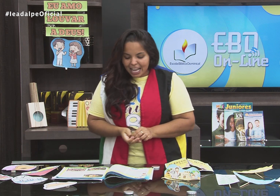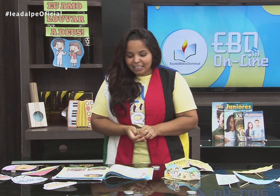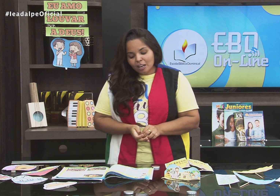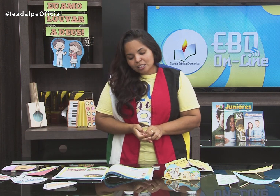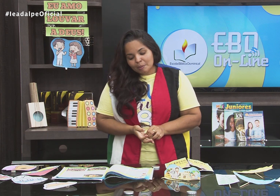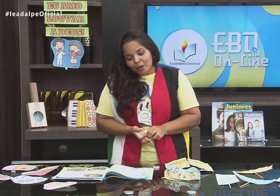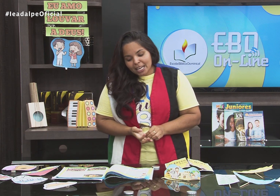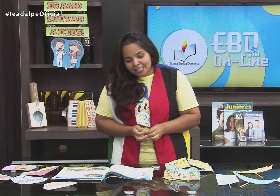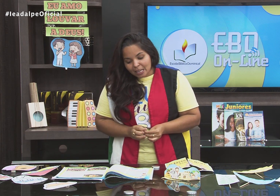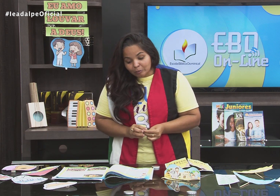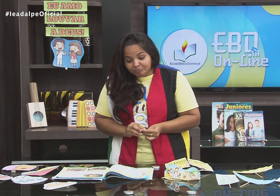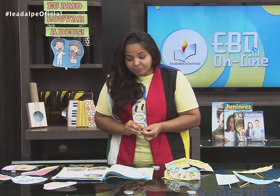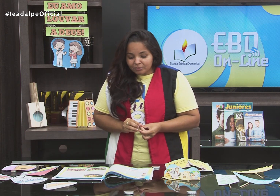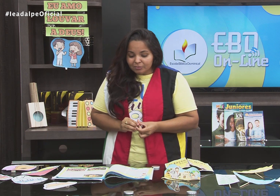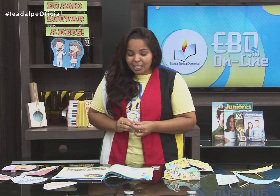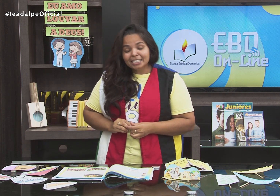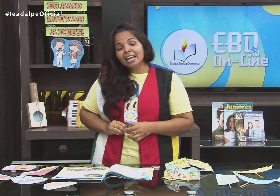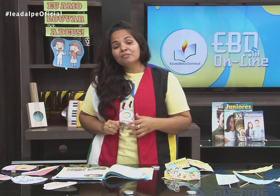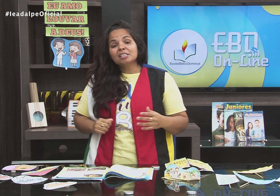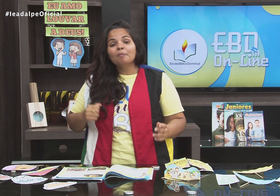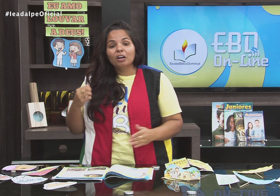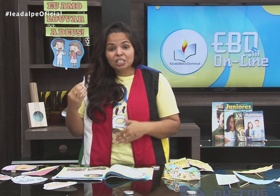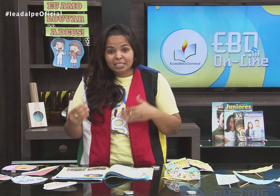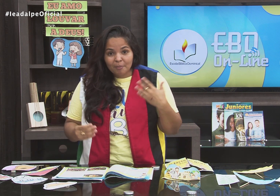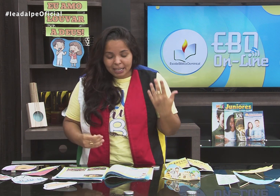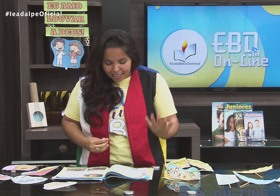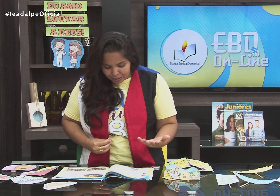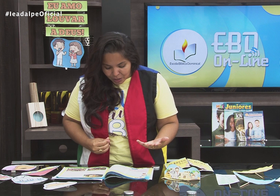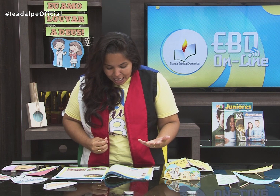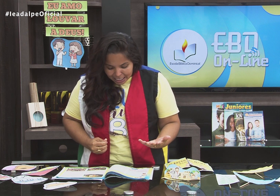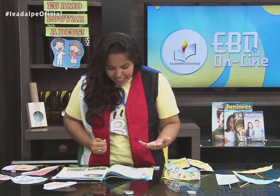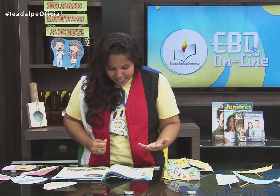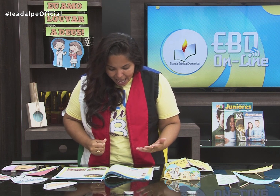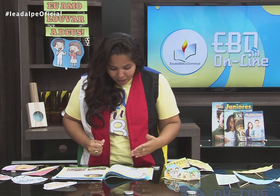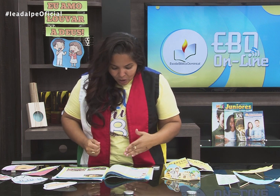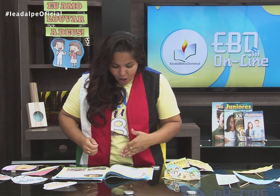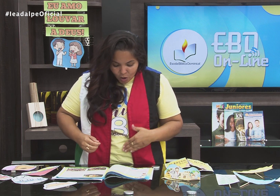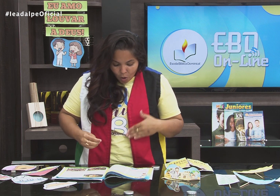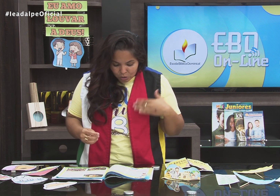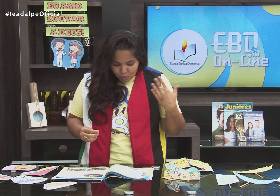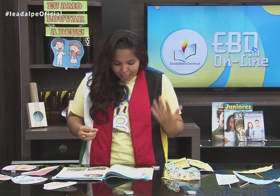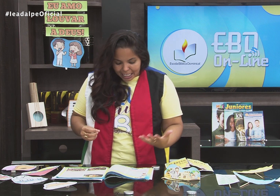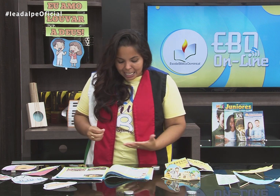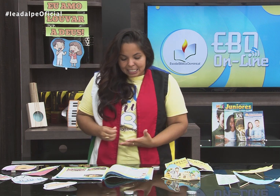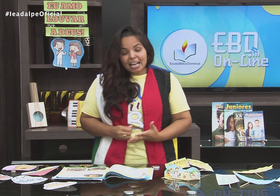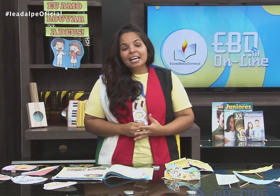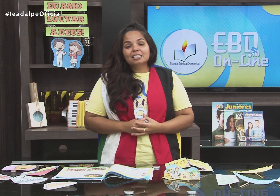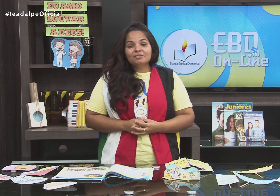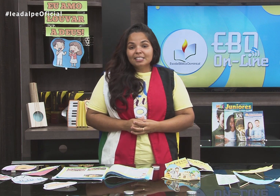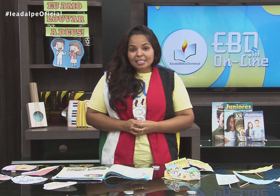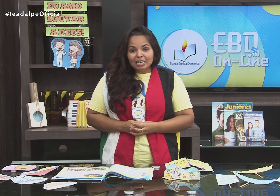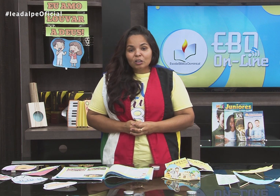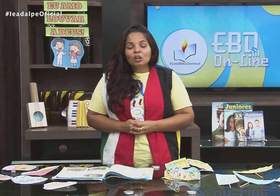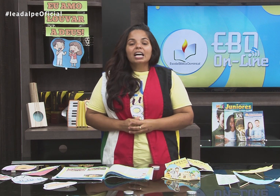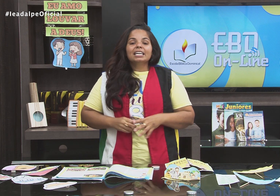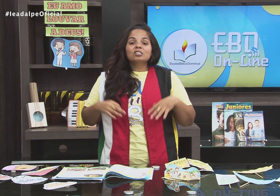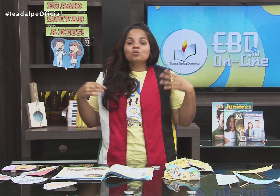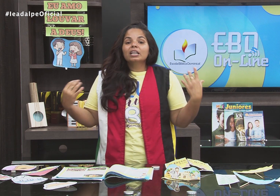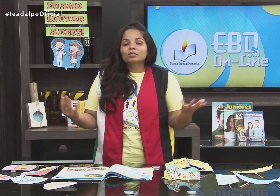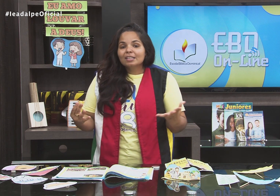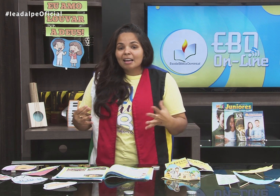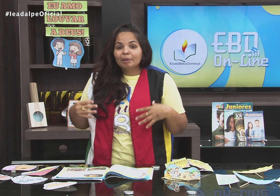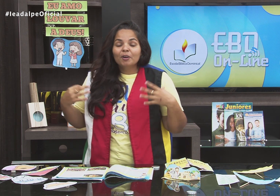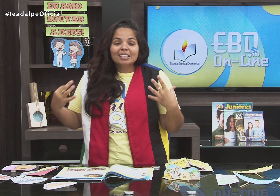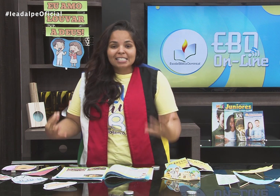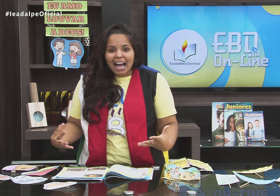Tá certo? A nossa memória em ação. E aí você pode ir trabalhando, tá certo? Com sua criança esse versículo e